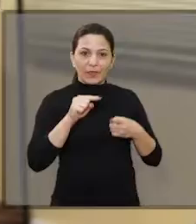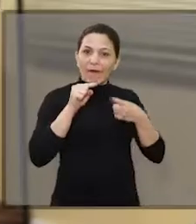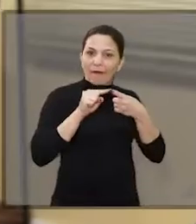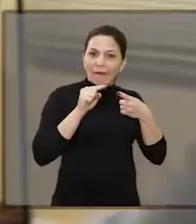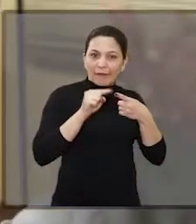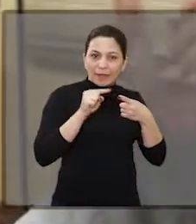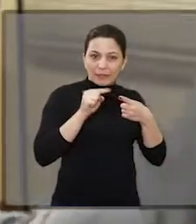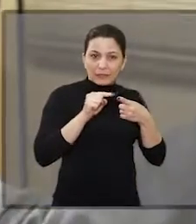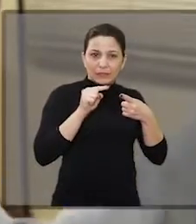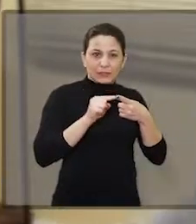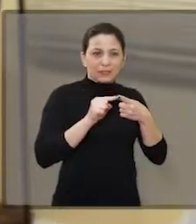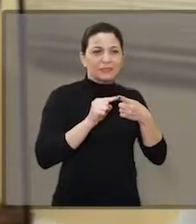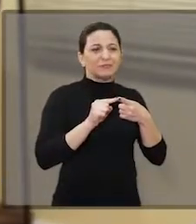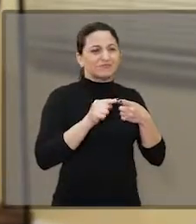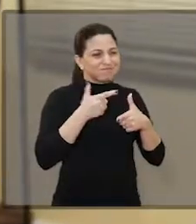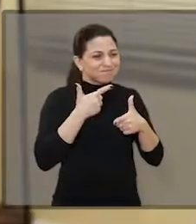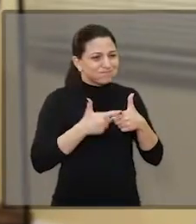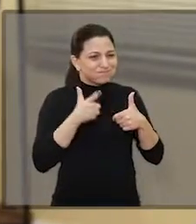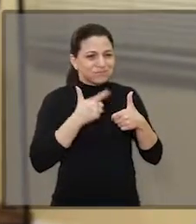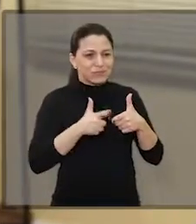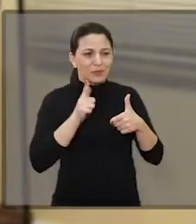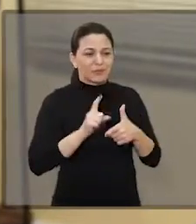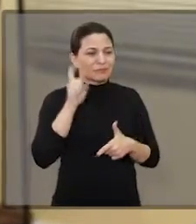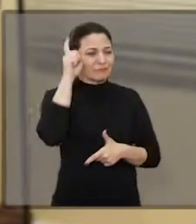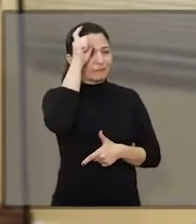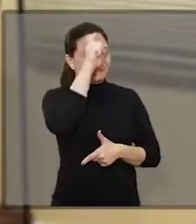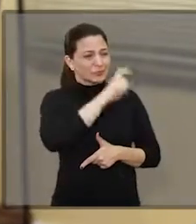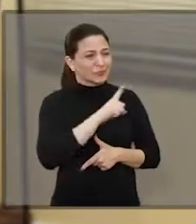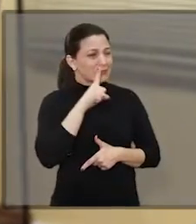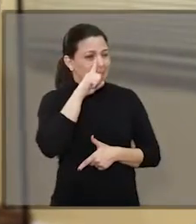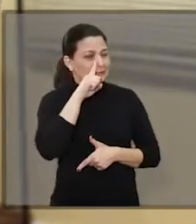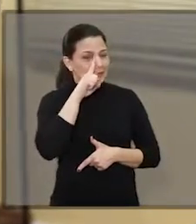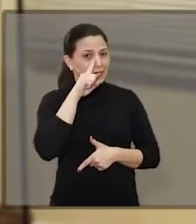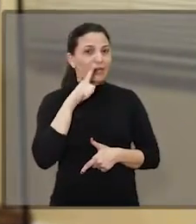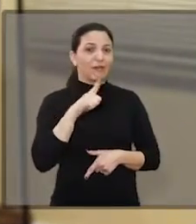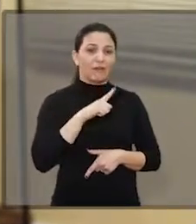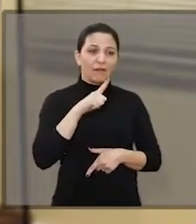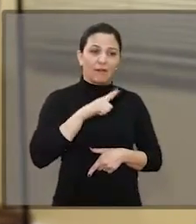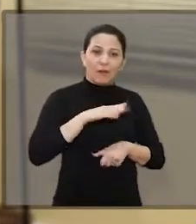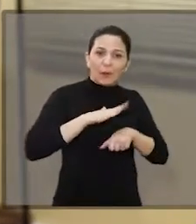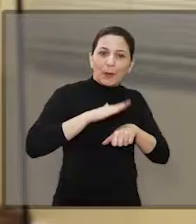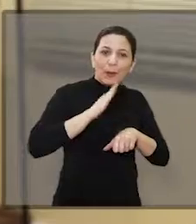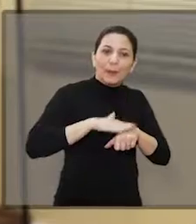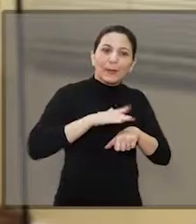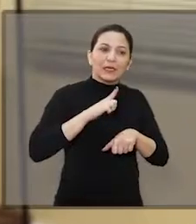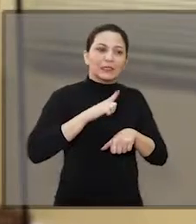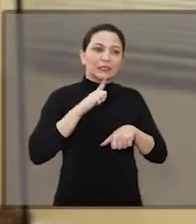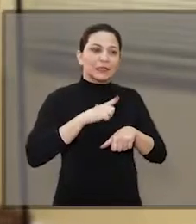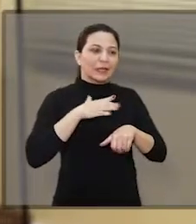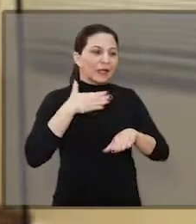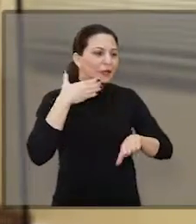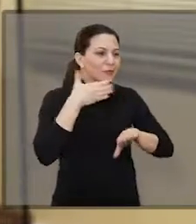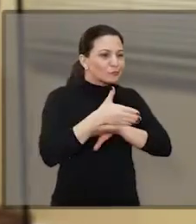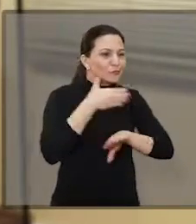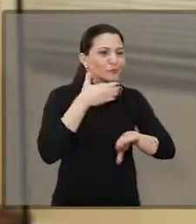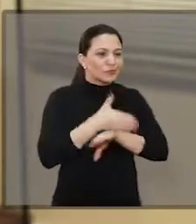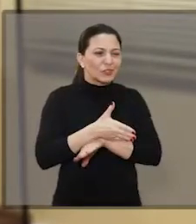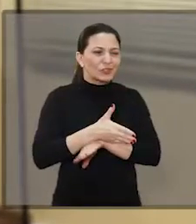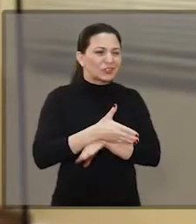Na bacia do Ribeirão das Cruzes a situação é mais grave, porque houve uma ocupação